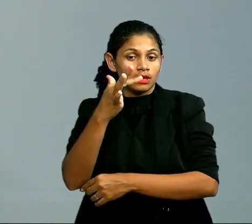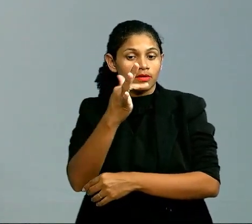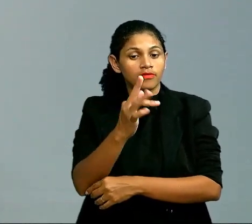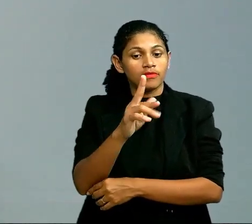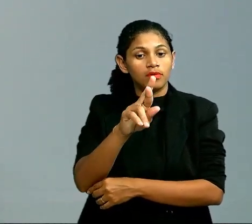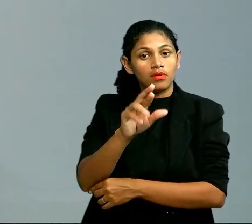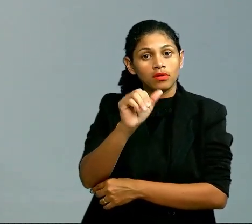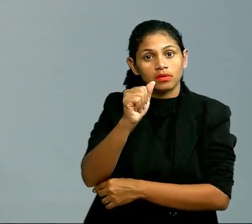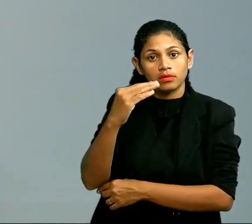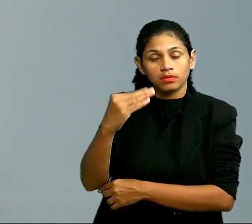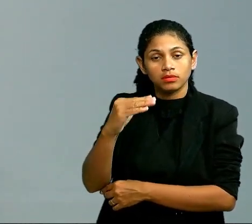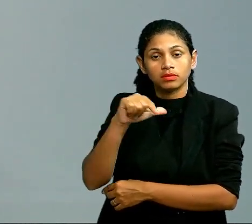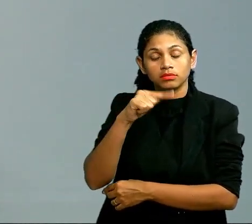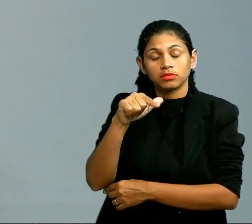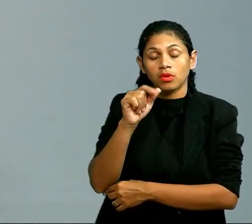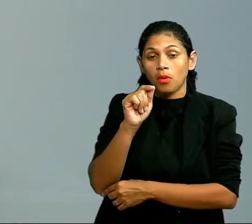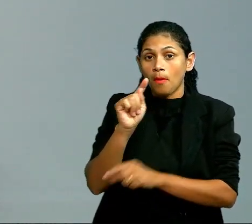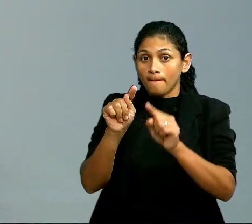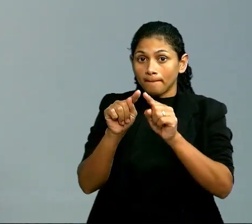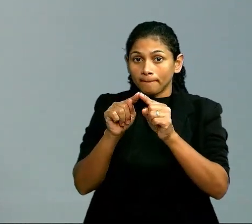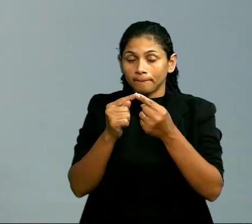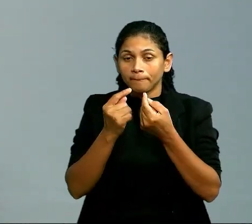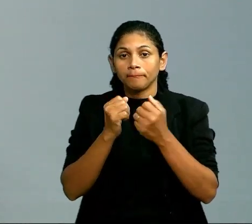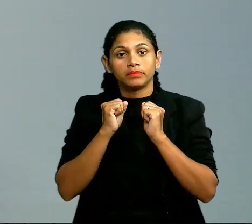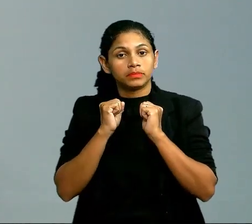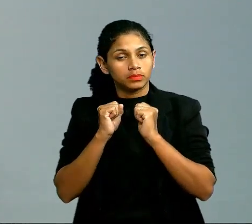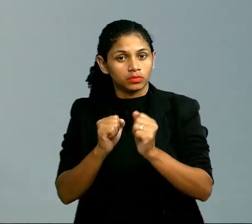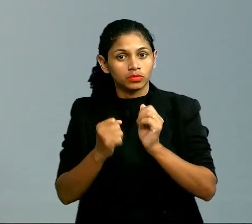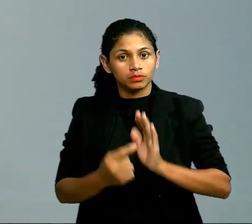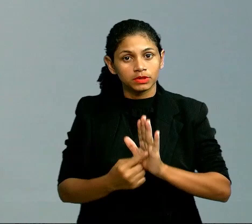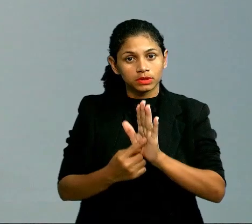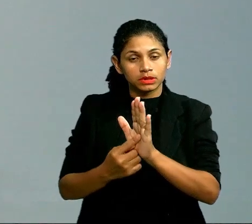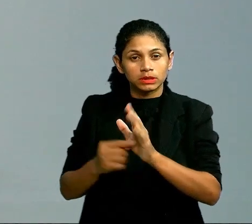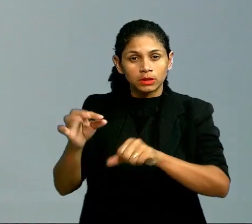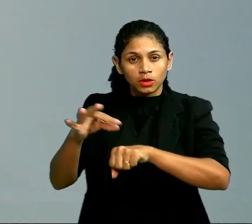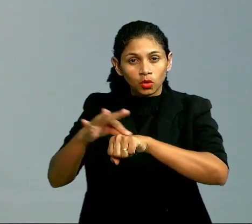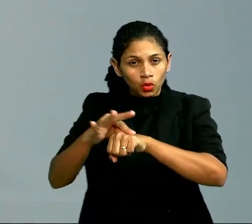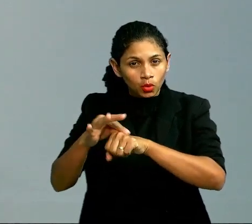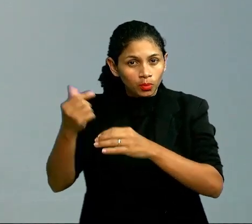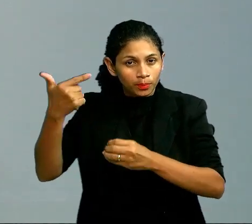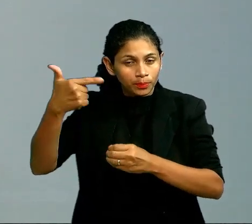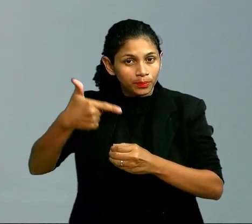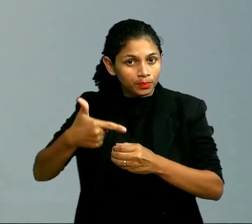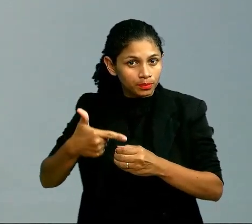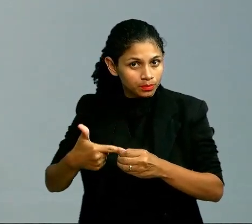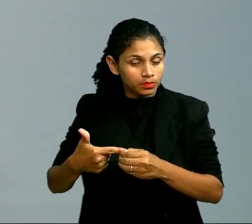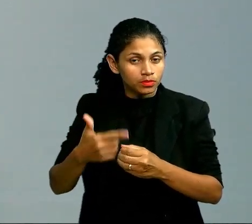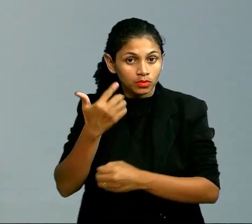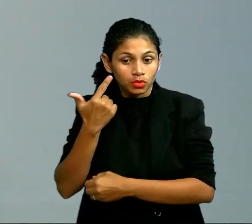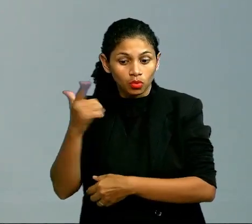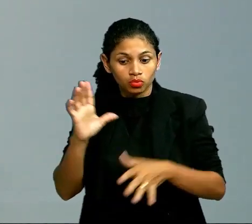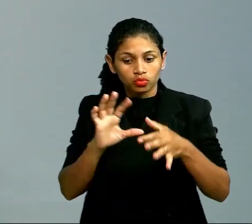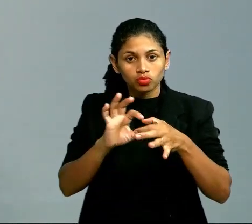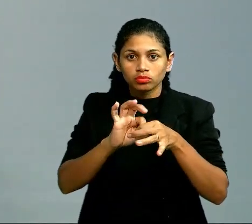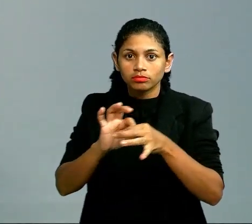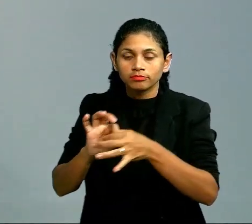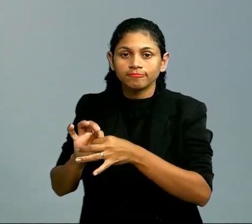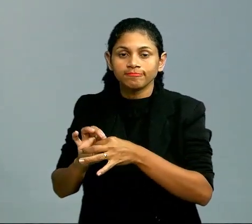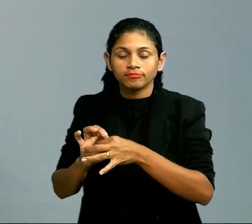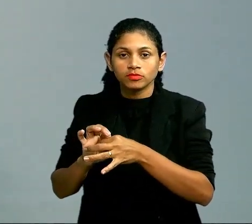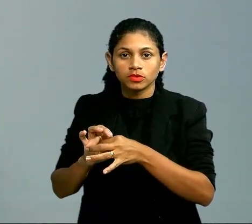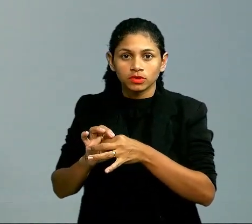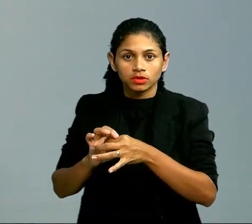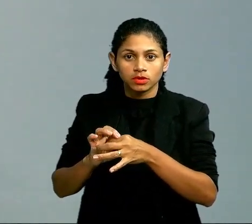petróleo. Mas pode aparecer petróleo em outro contexto, como diferença de temperatura de ebulição. Então você tem que lembrar que moléculas maiores